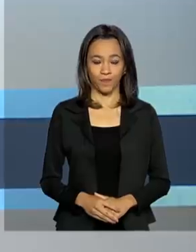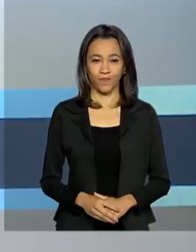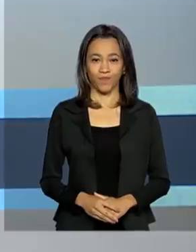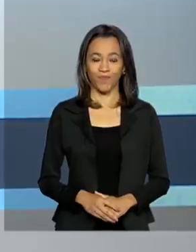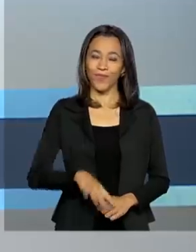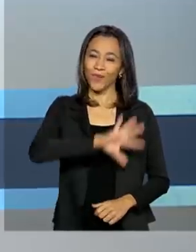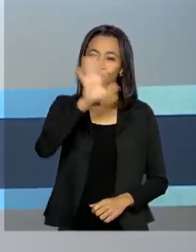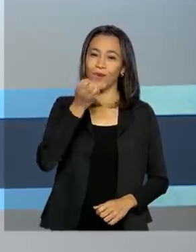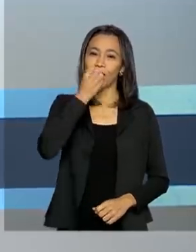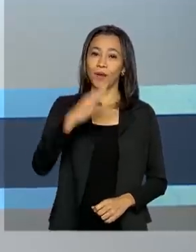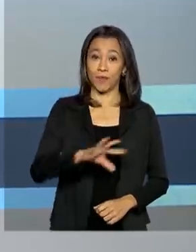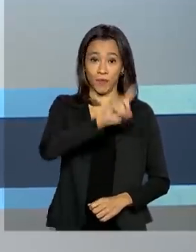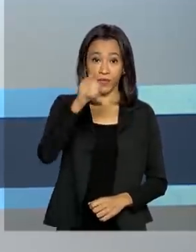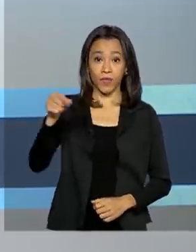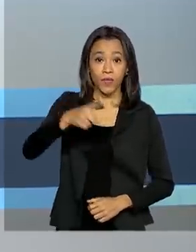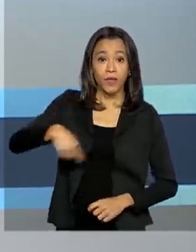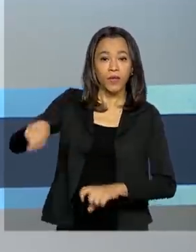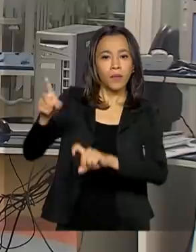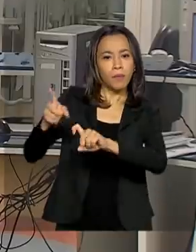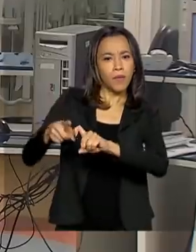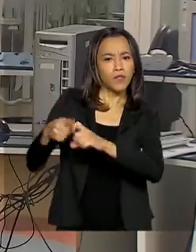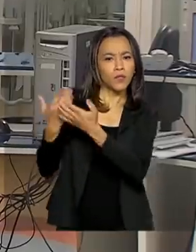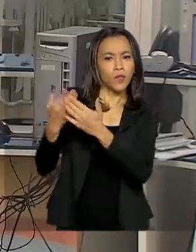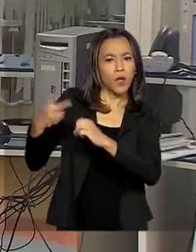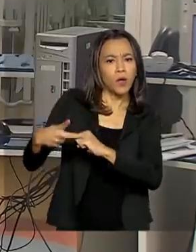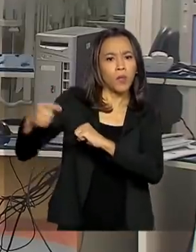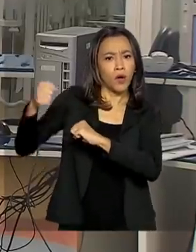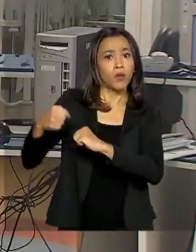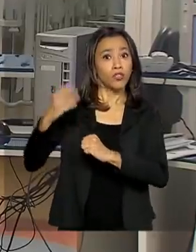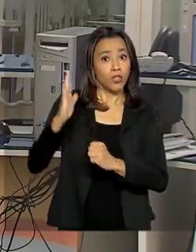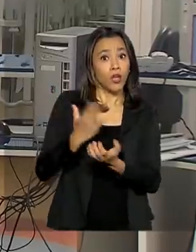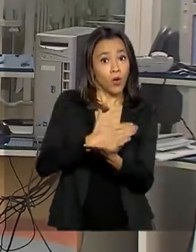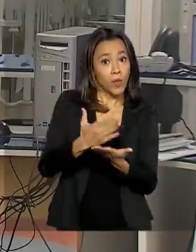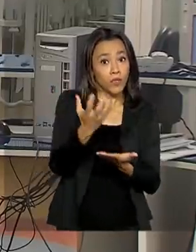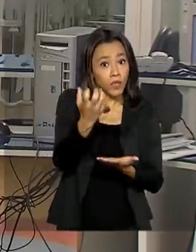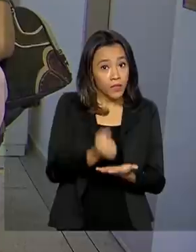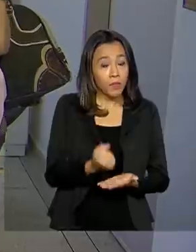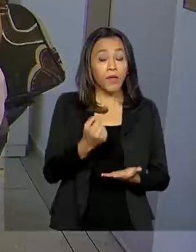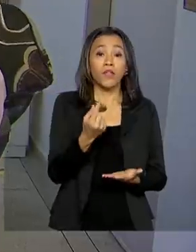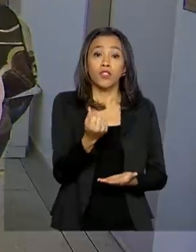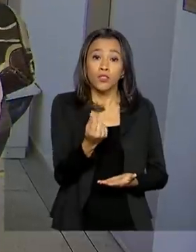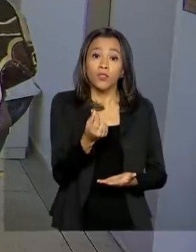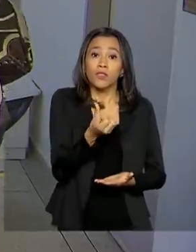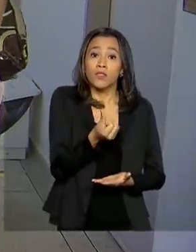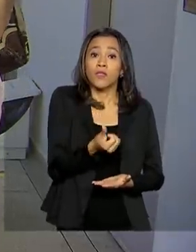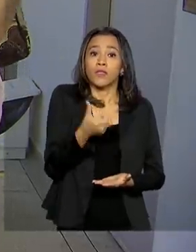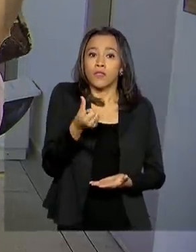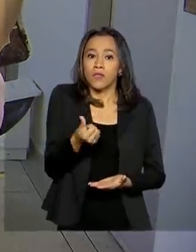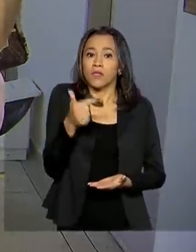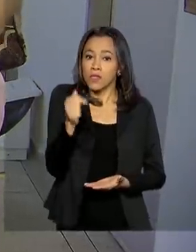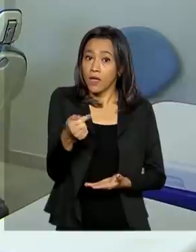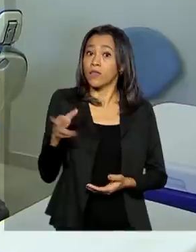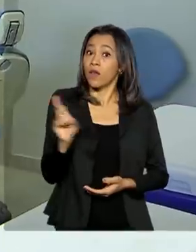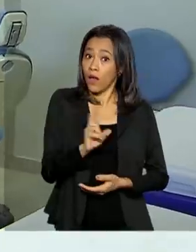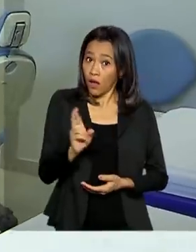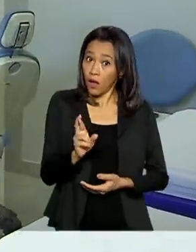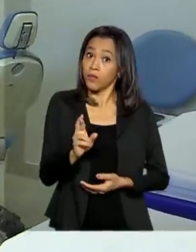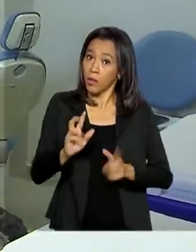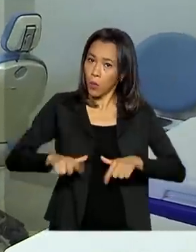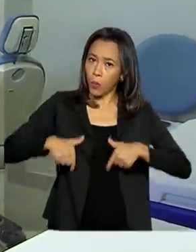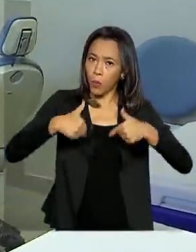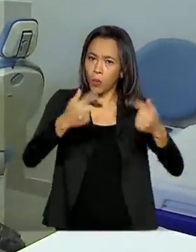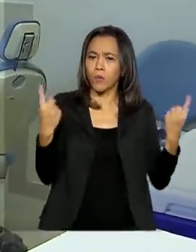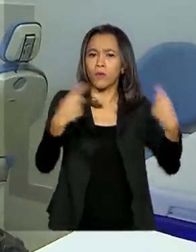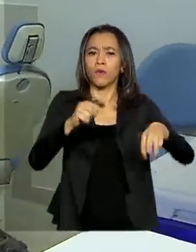Olá, bom dia! Médicos residentes começam a receber bonificação de R$ 667 para